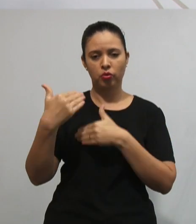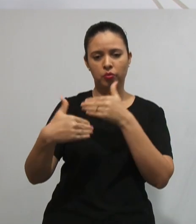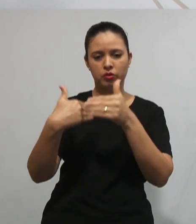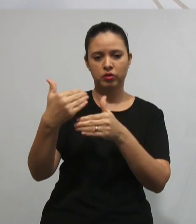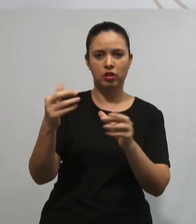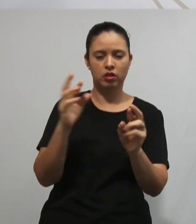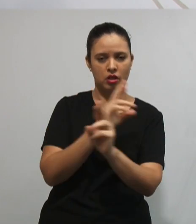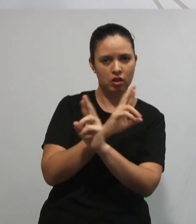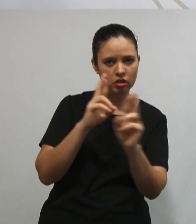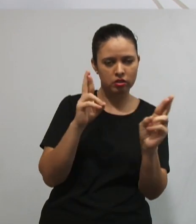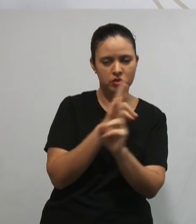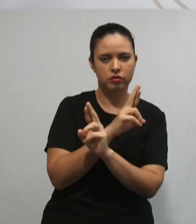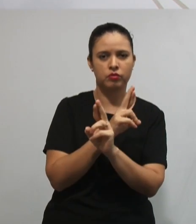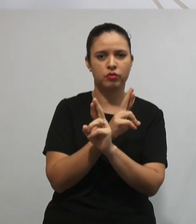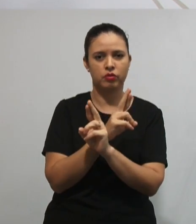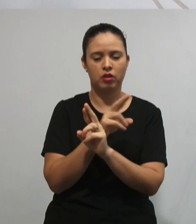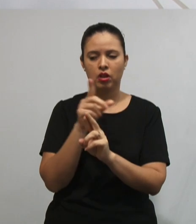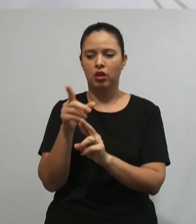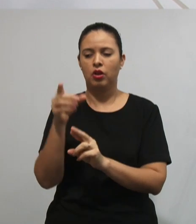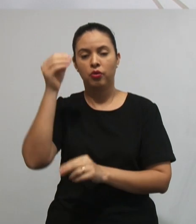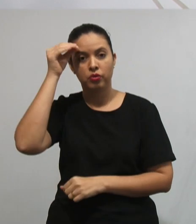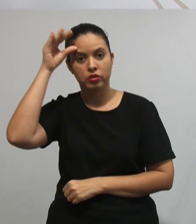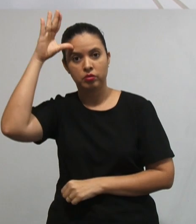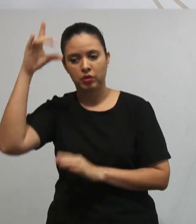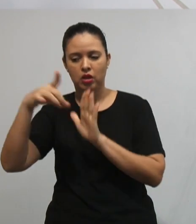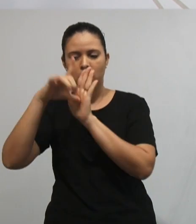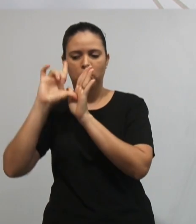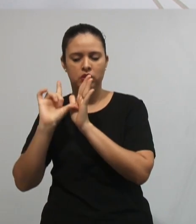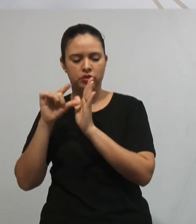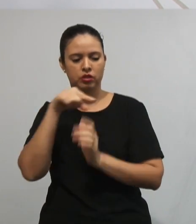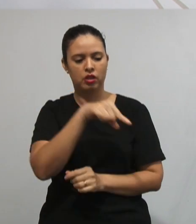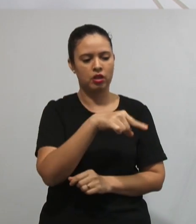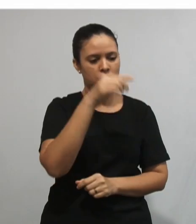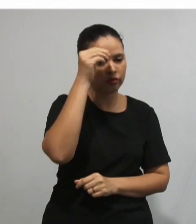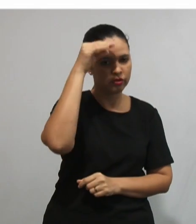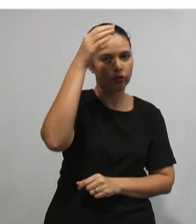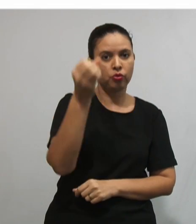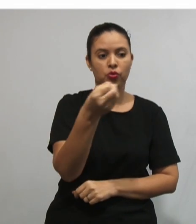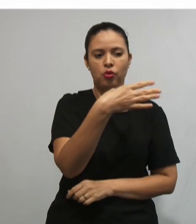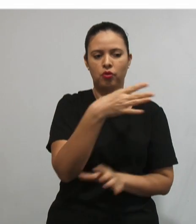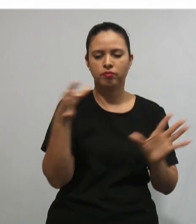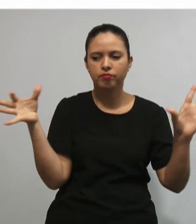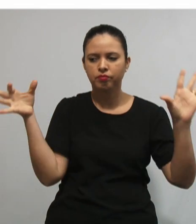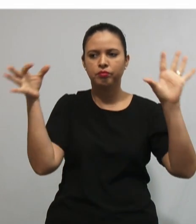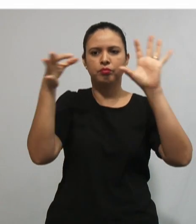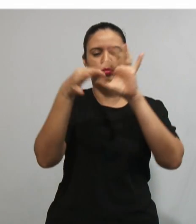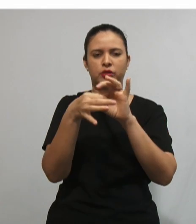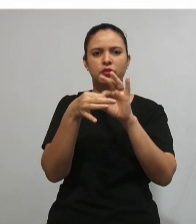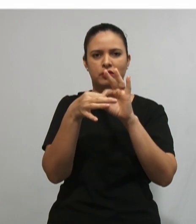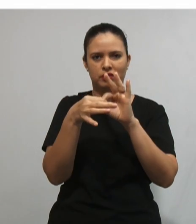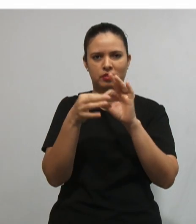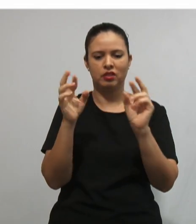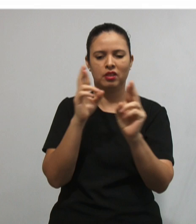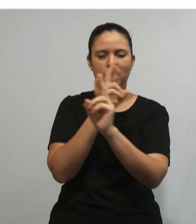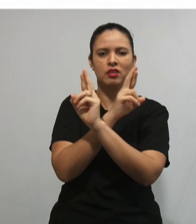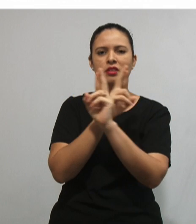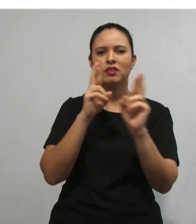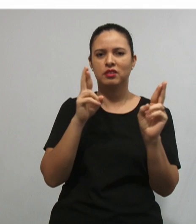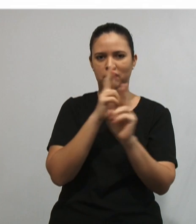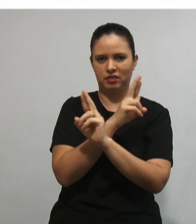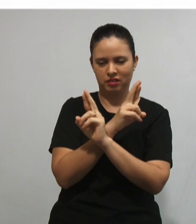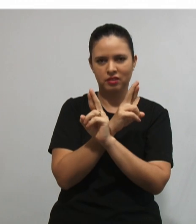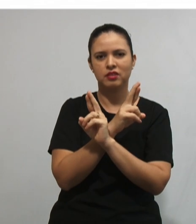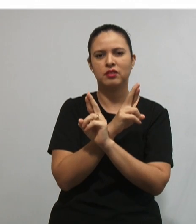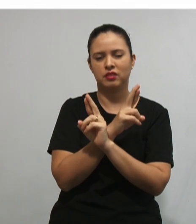de interação entre o conhecimento prévio e o novo conhecimento, nós vamos ter o quê? Um produto interacional, um